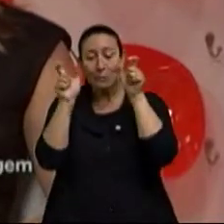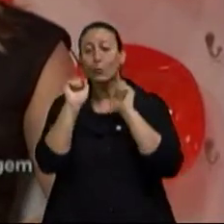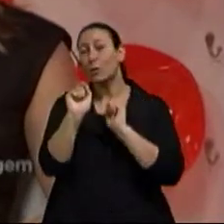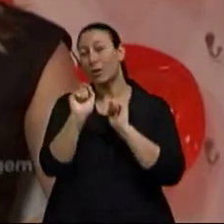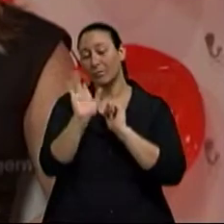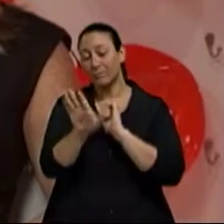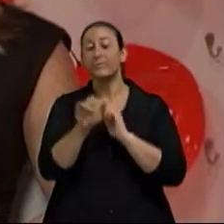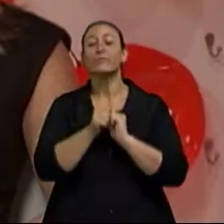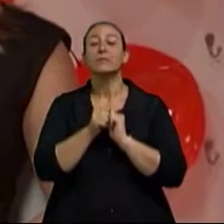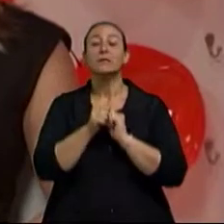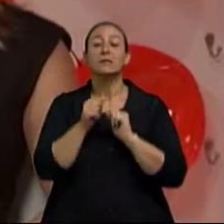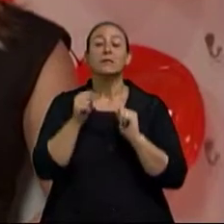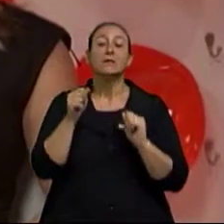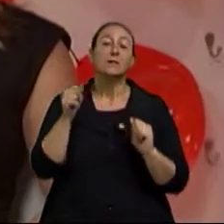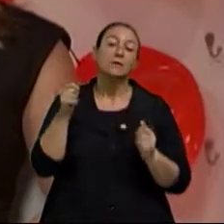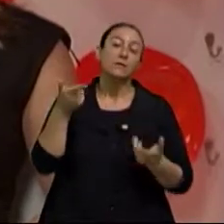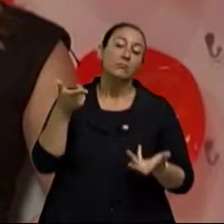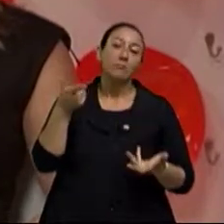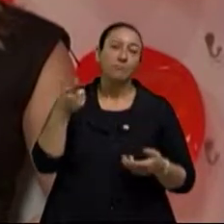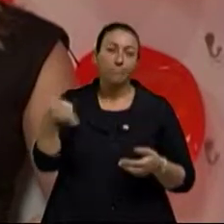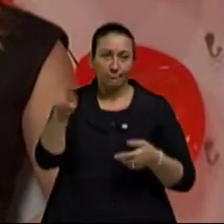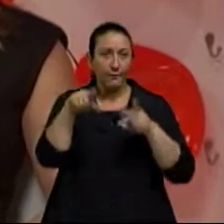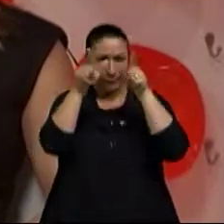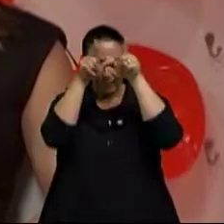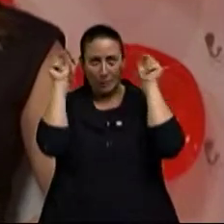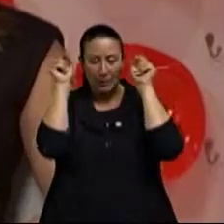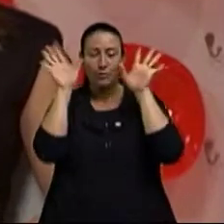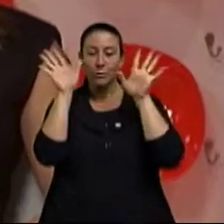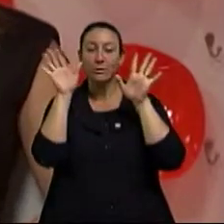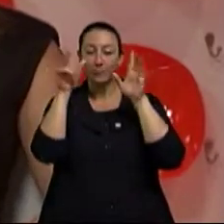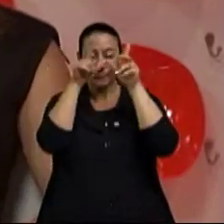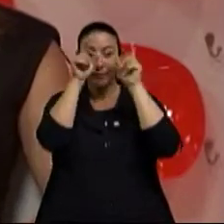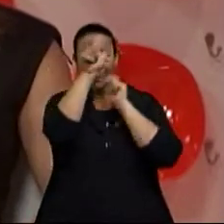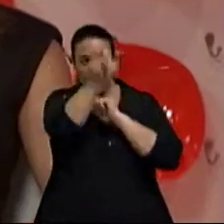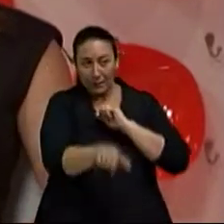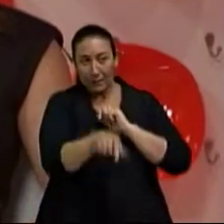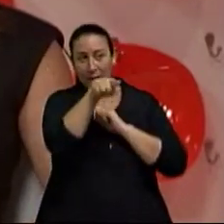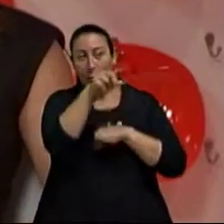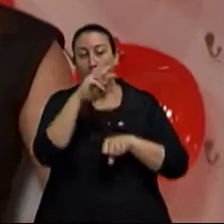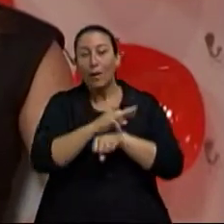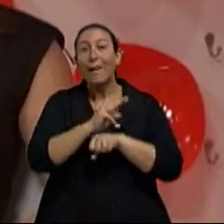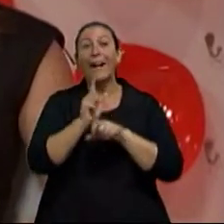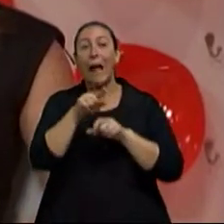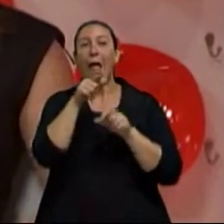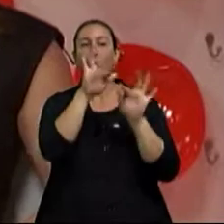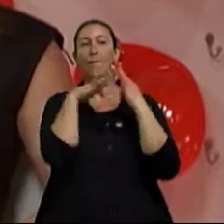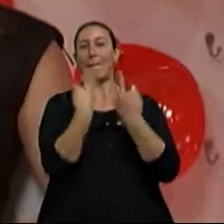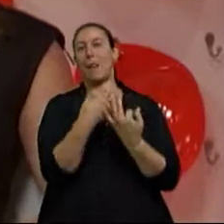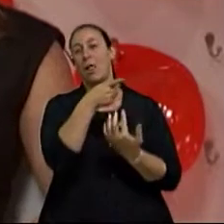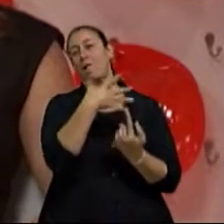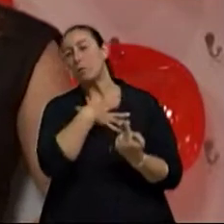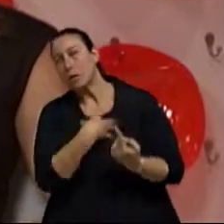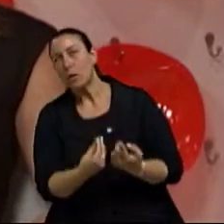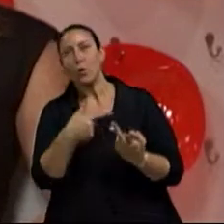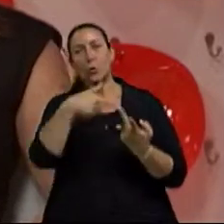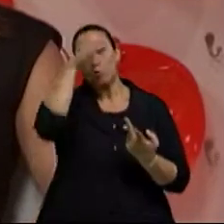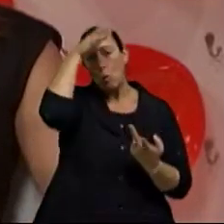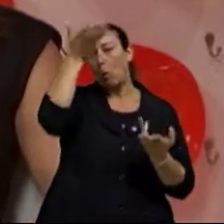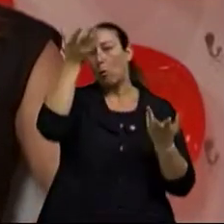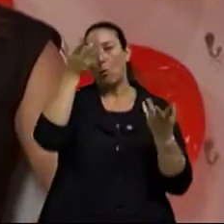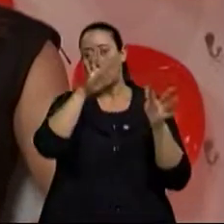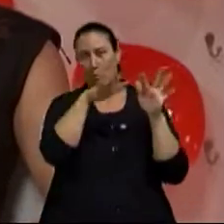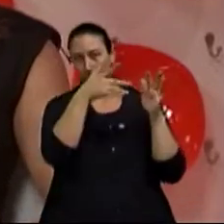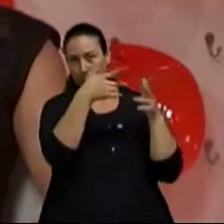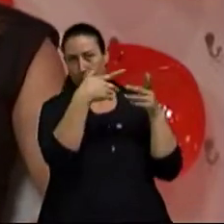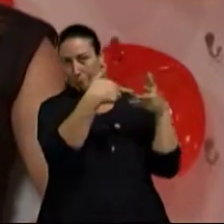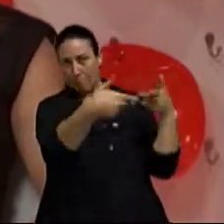tido da enfermagem com o cuidador familiar é no sentido de orientação, de ações educativas para esse